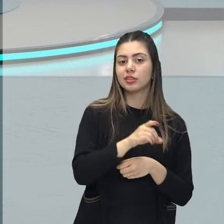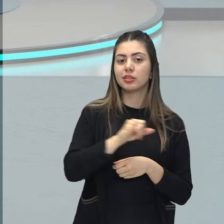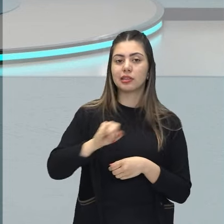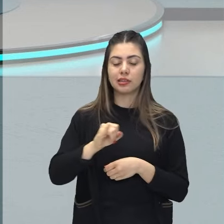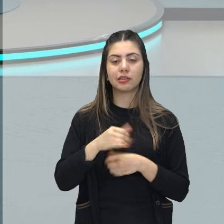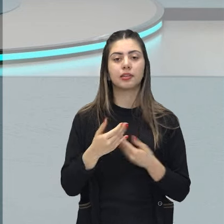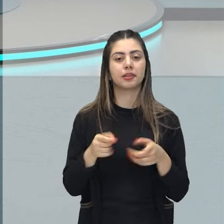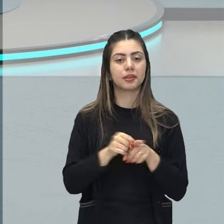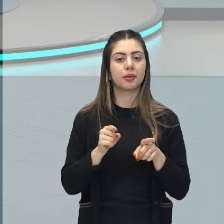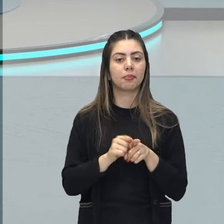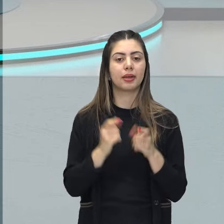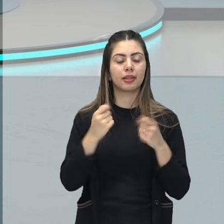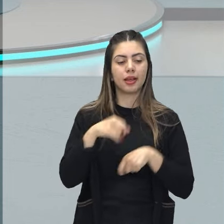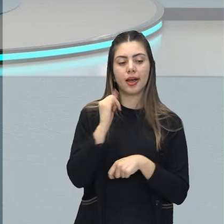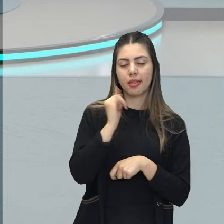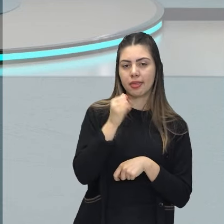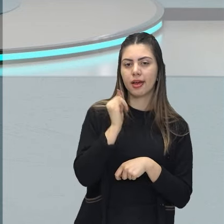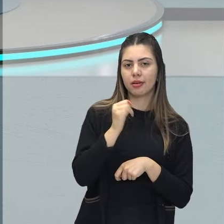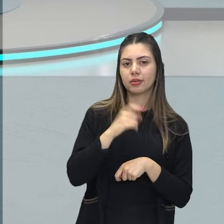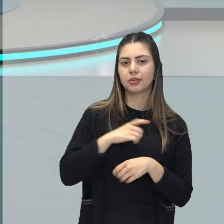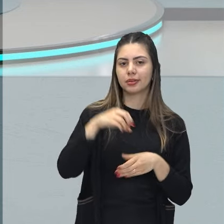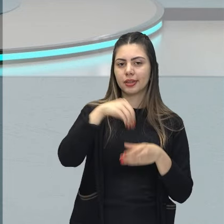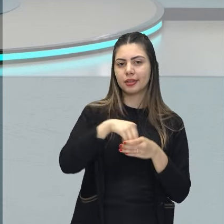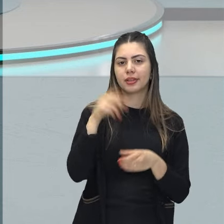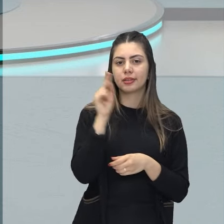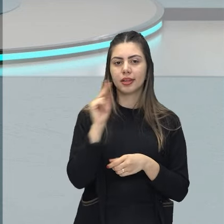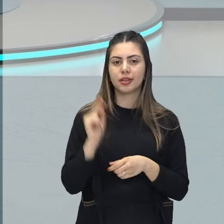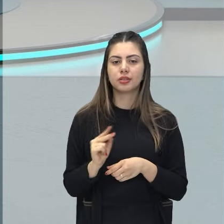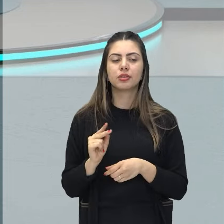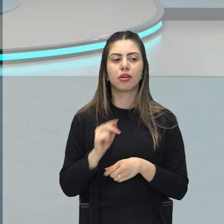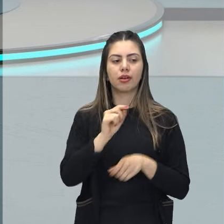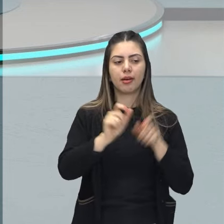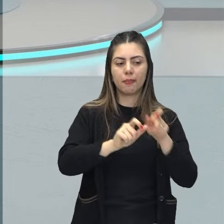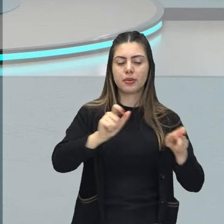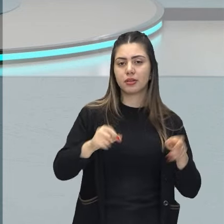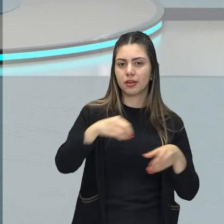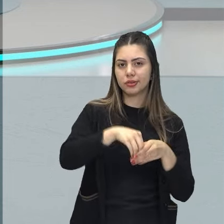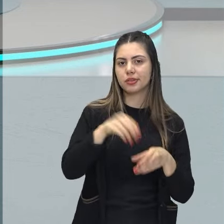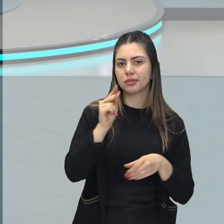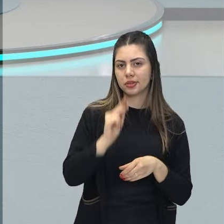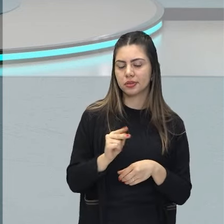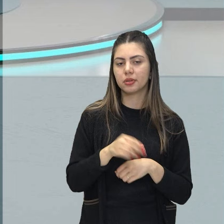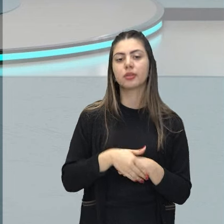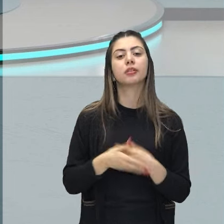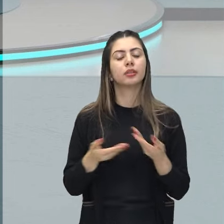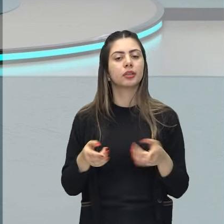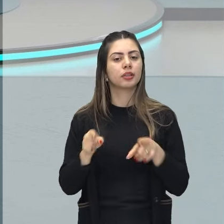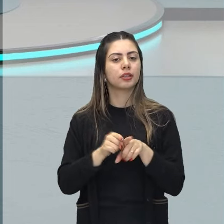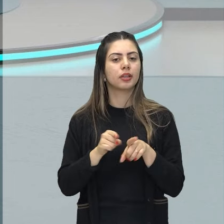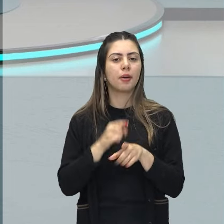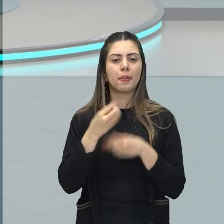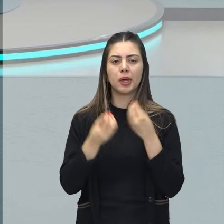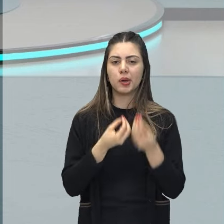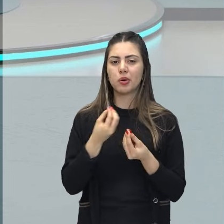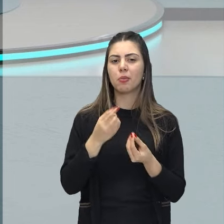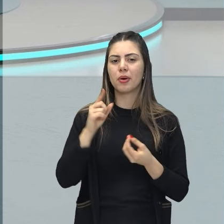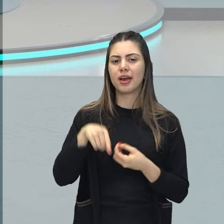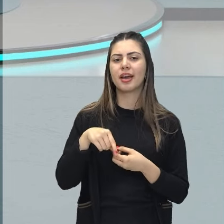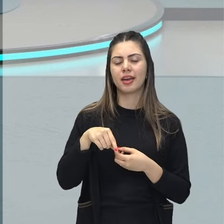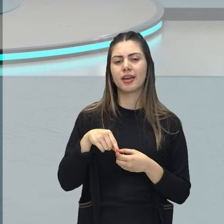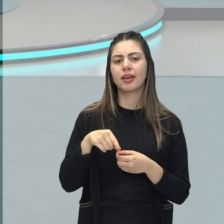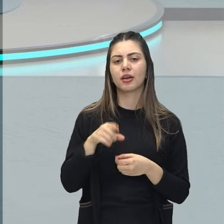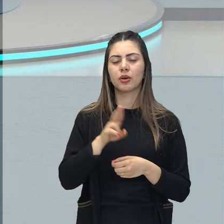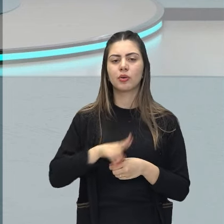narrador que vai permear ali os pensamentos dos personagens e também na questão da epifania que vai